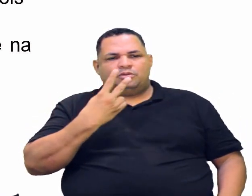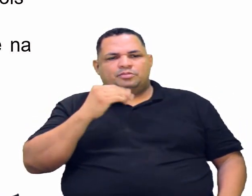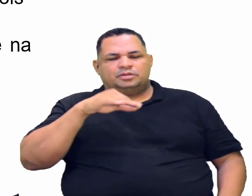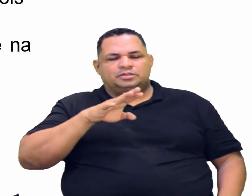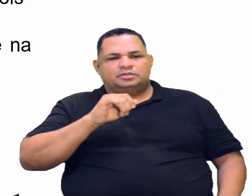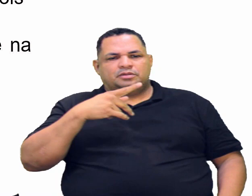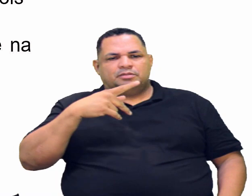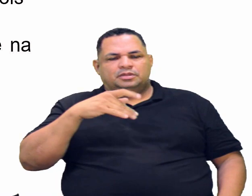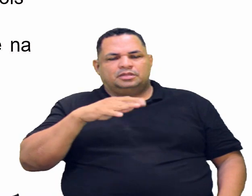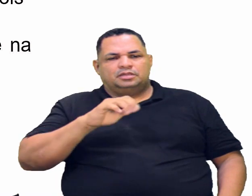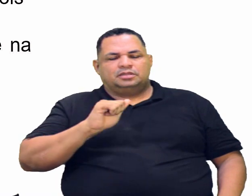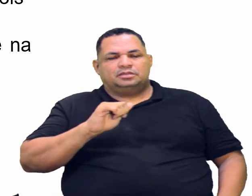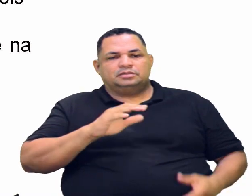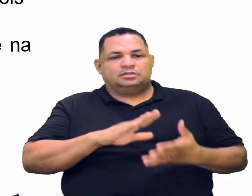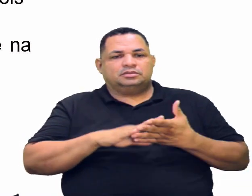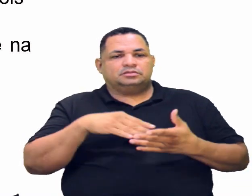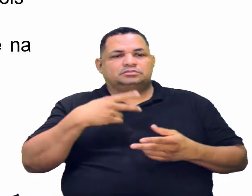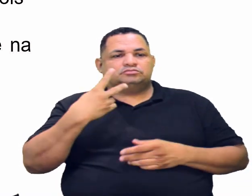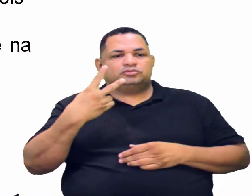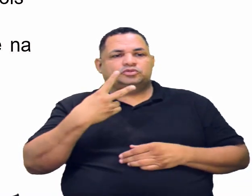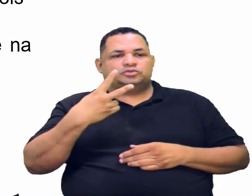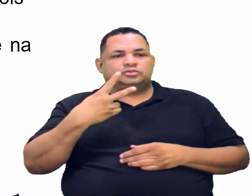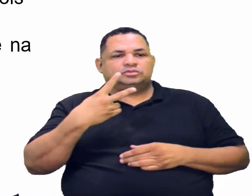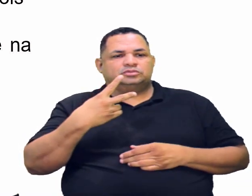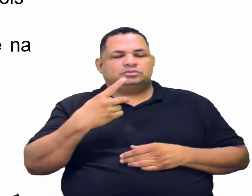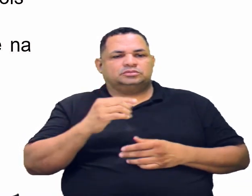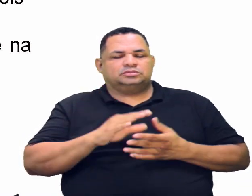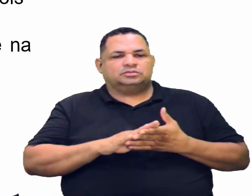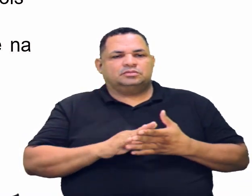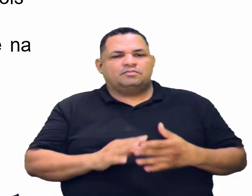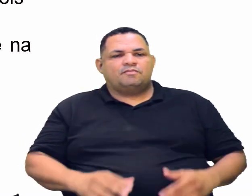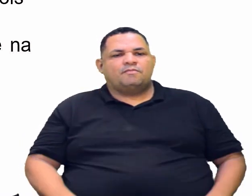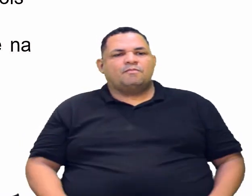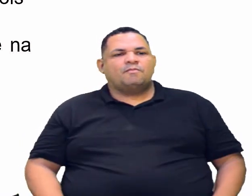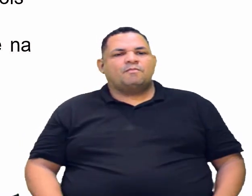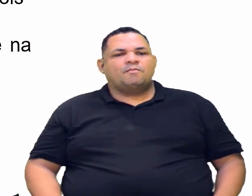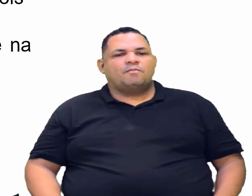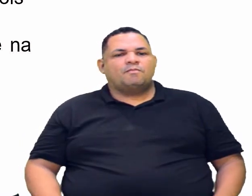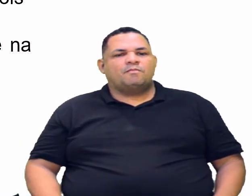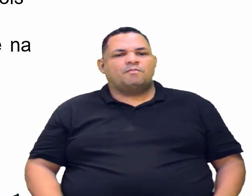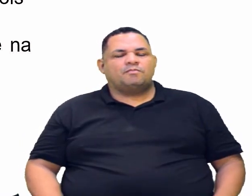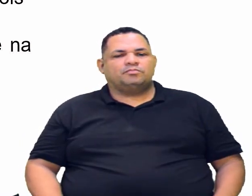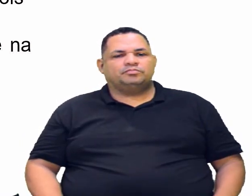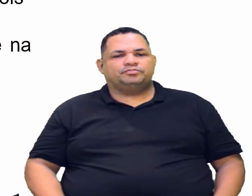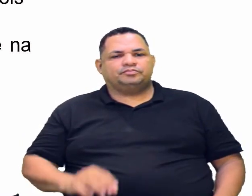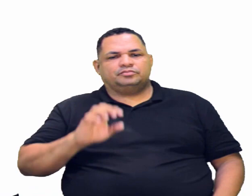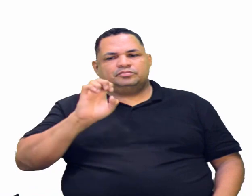Onde está a ligação dupla? No carbono 2. 2-eno.